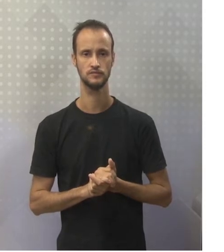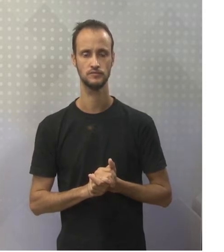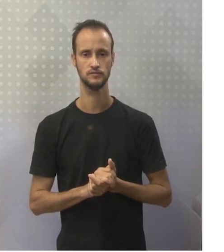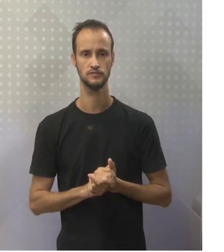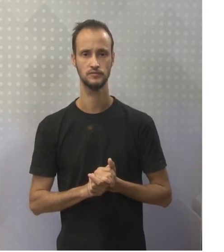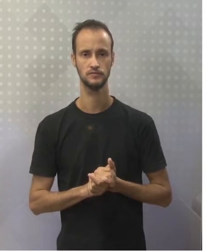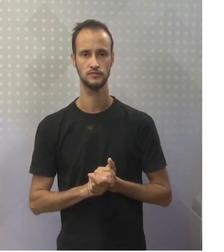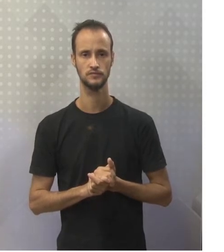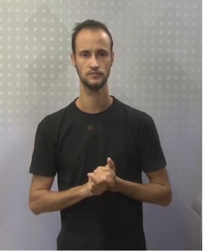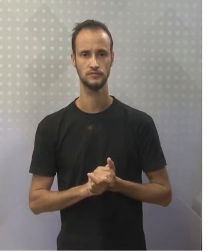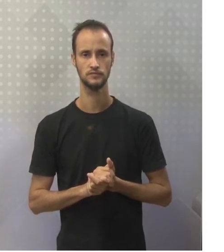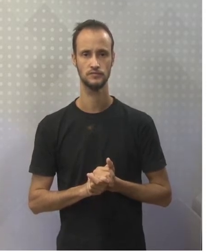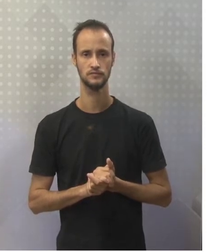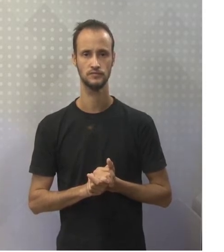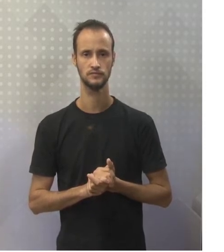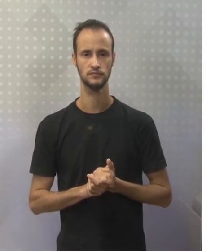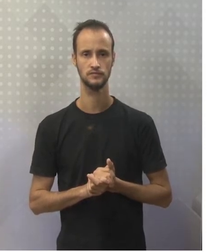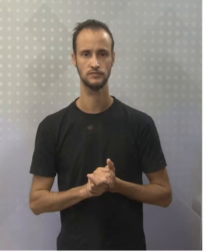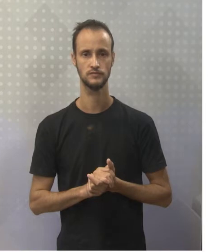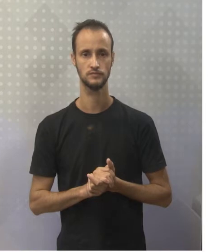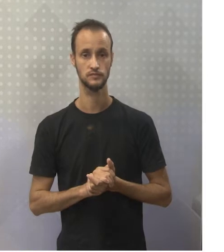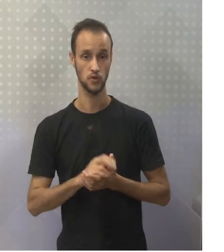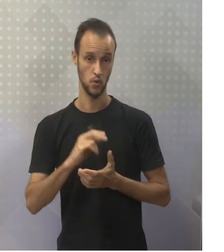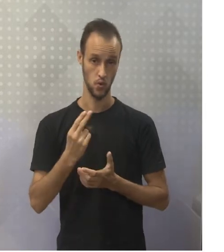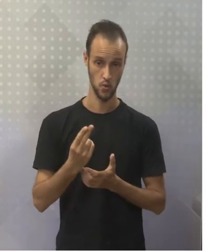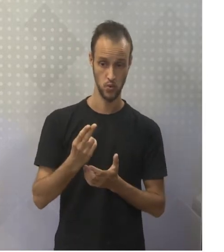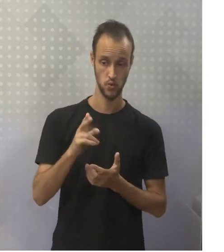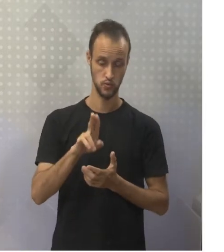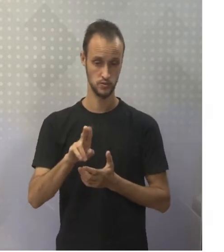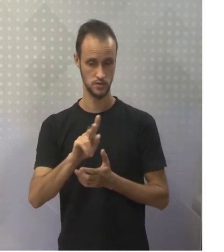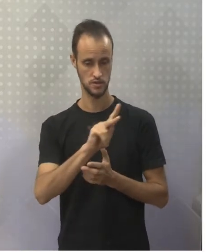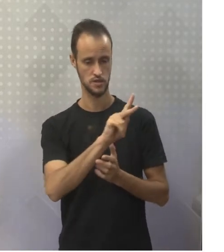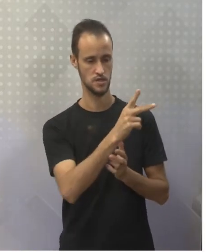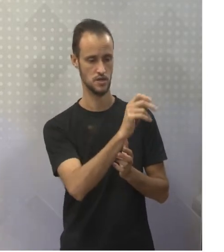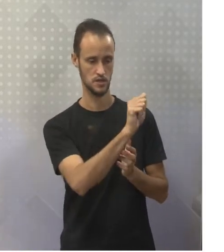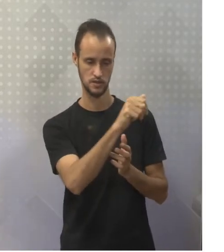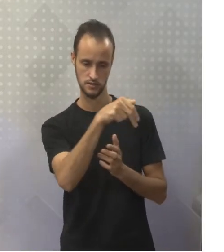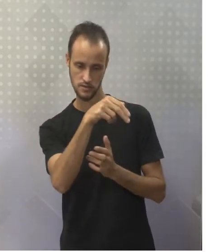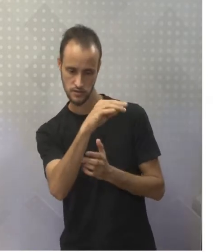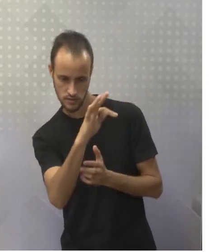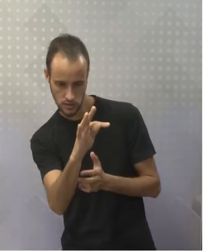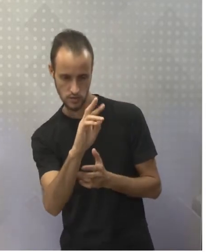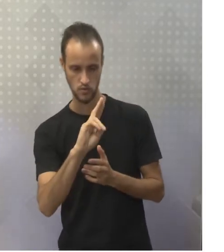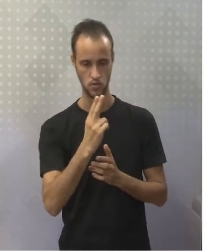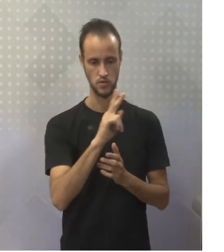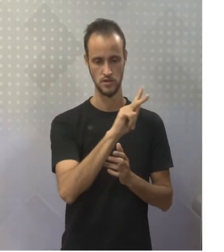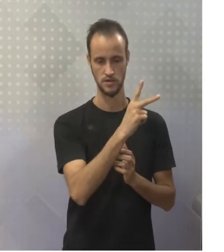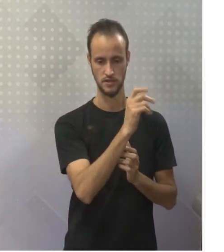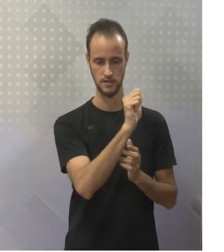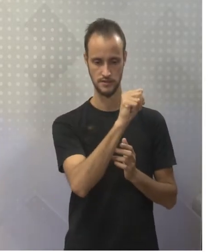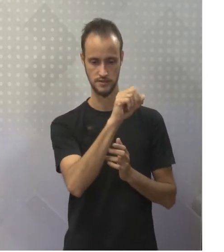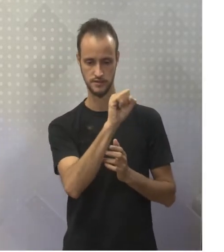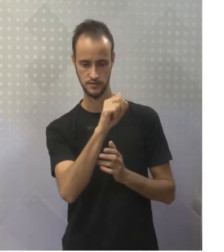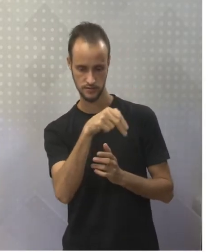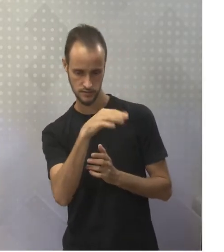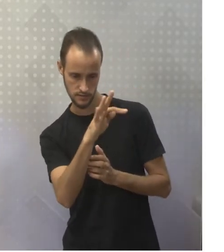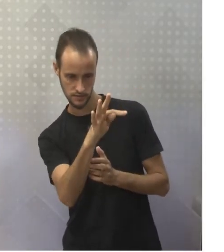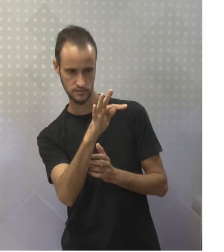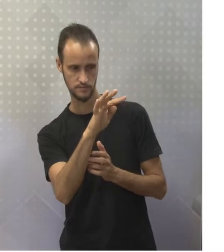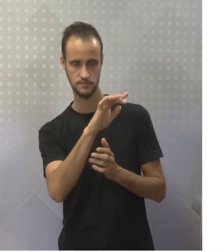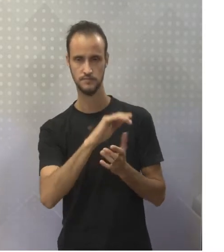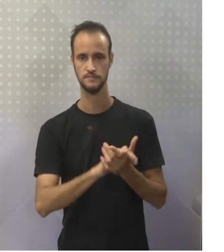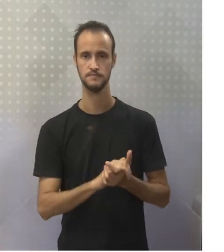equal to haven't. Ou seja, ou você usa has not ou hasn't. Ou você usa have not ou